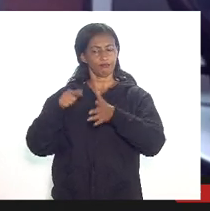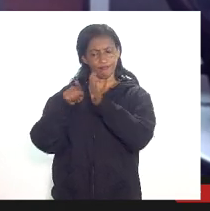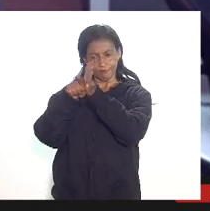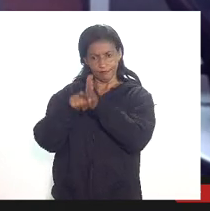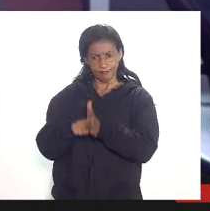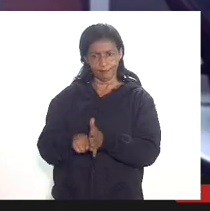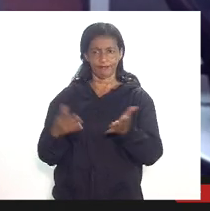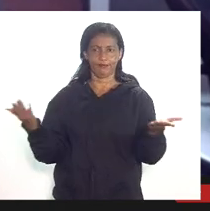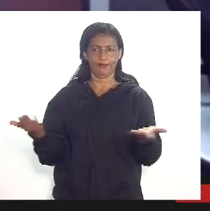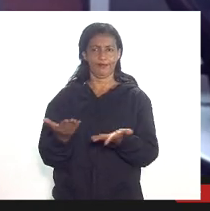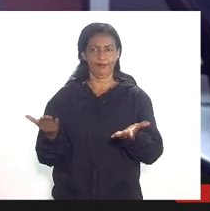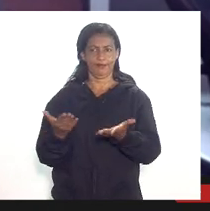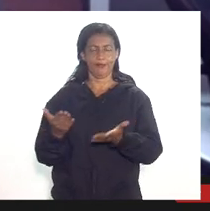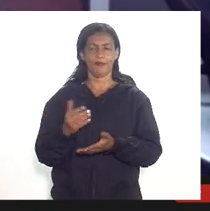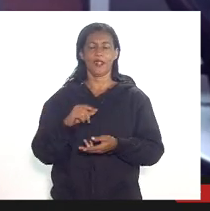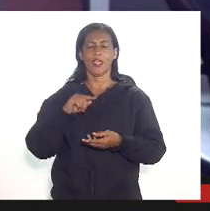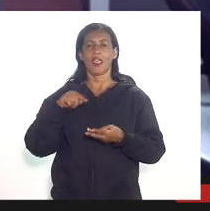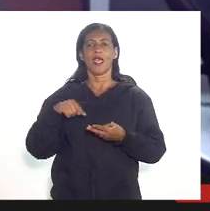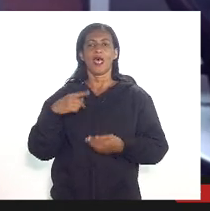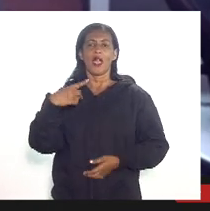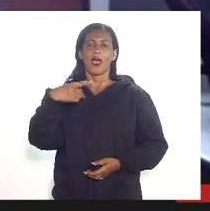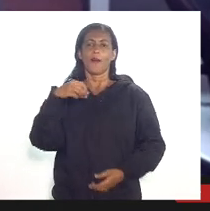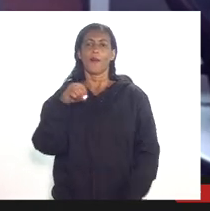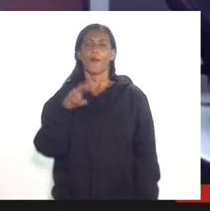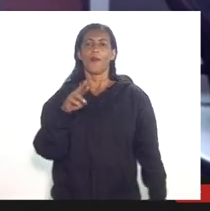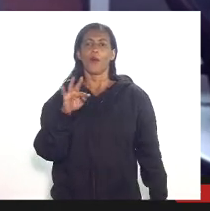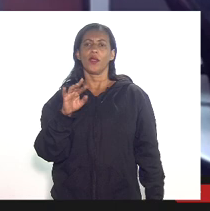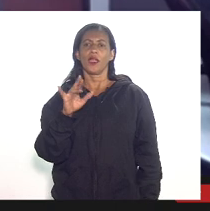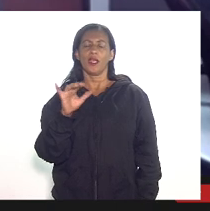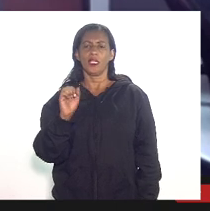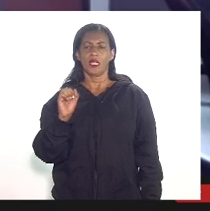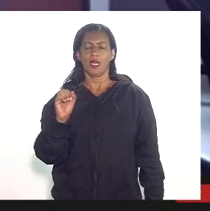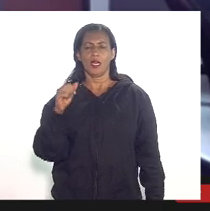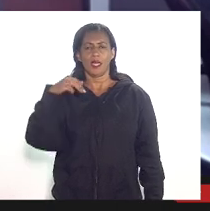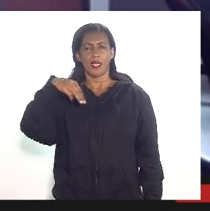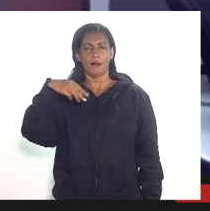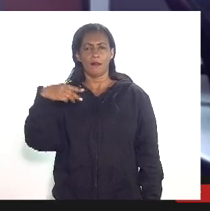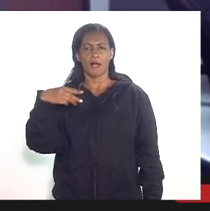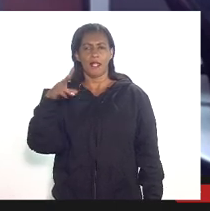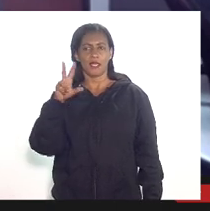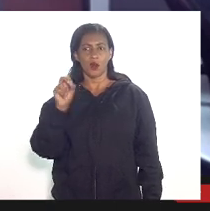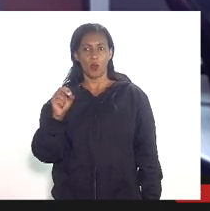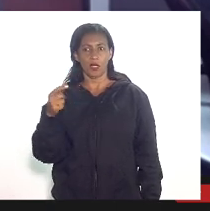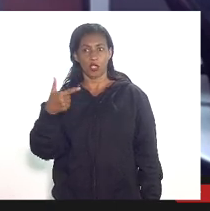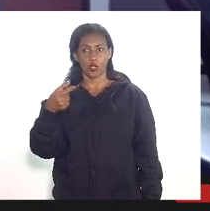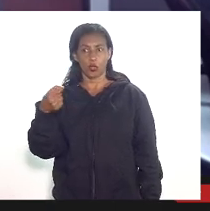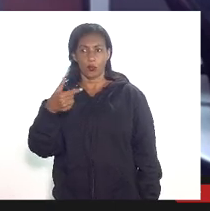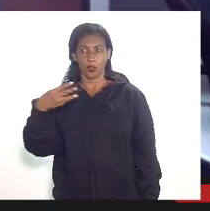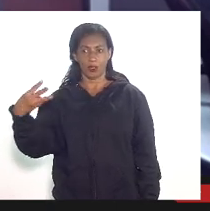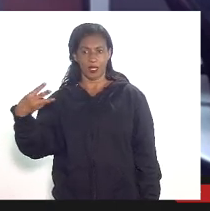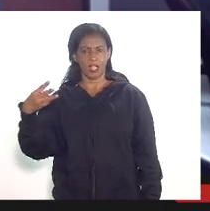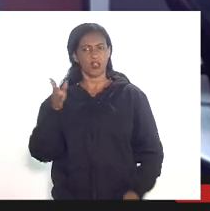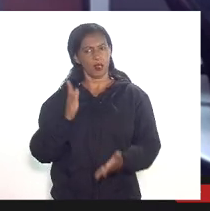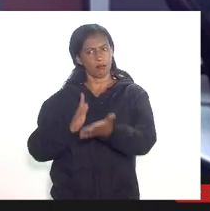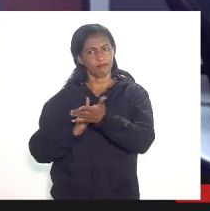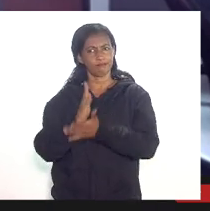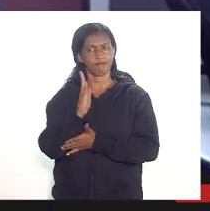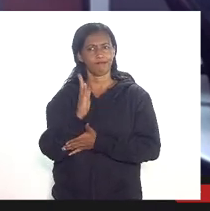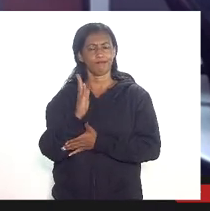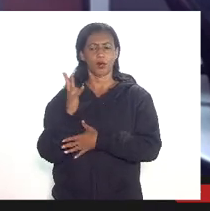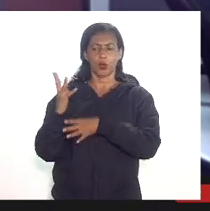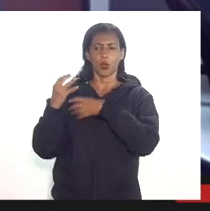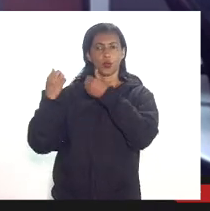agora. A portaria ANP 180 de 2003 ele aprovou o relatório de gastos trimestrais o